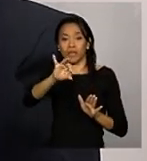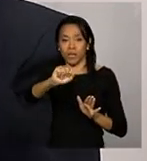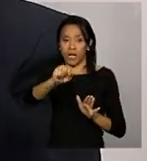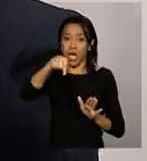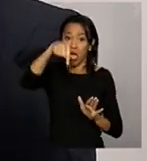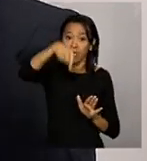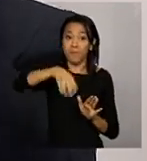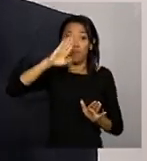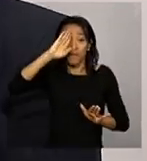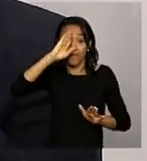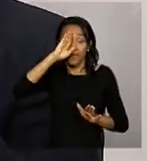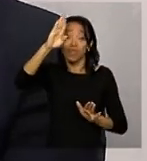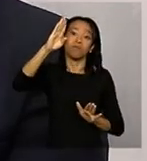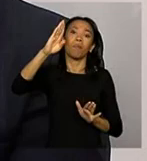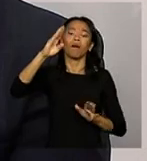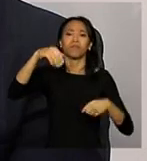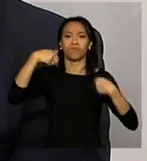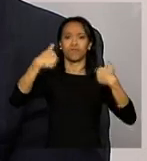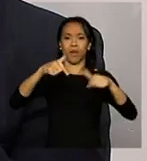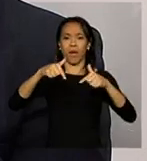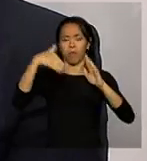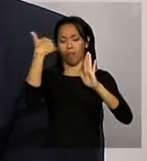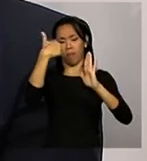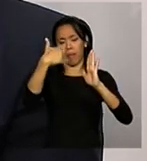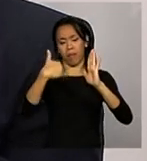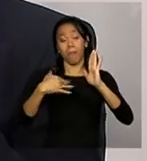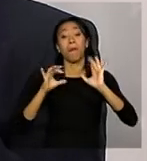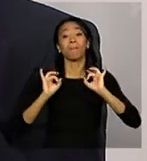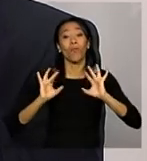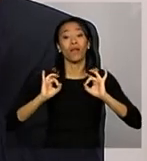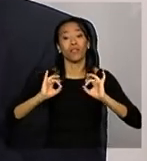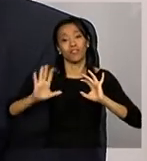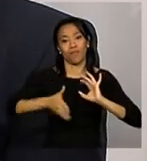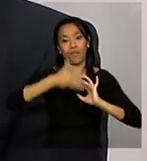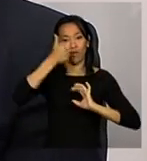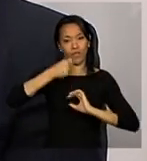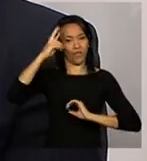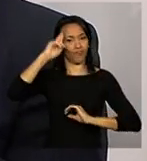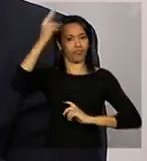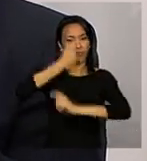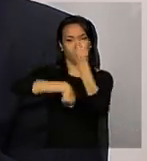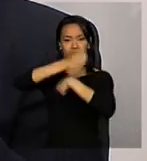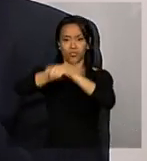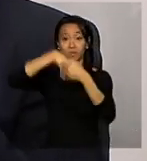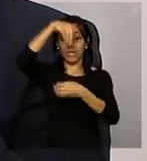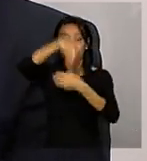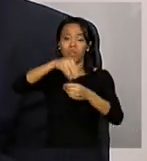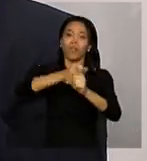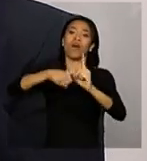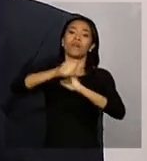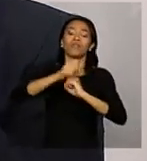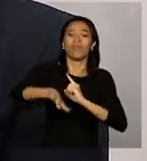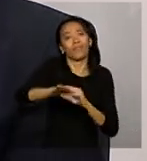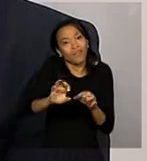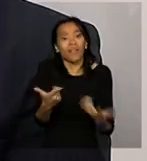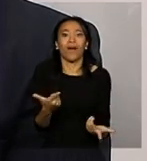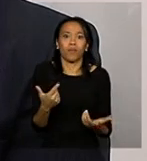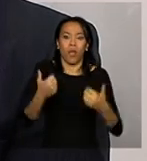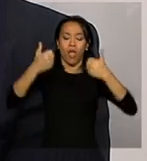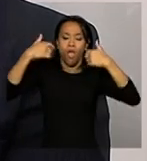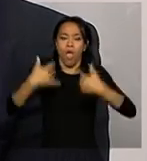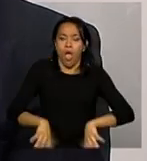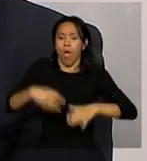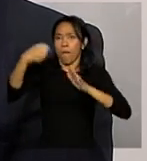principais ações de melhoria da gestão no sistema de gestão social claro que aquilo ali não é exaustivo